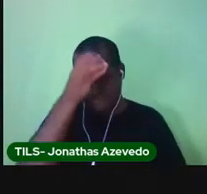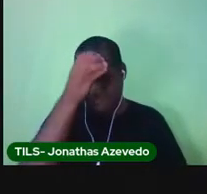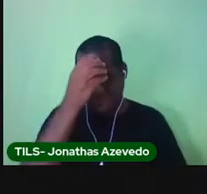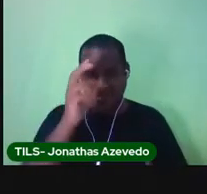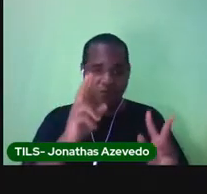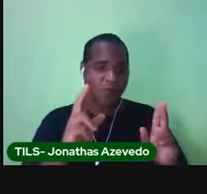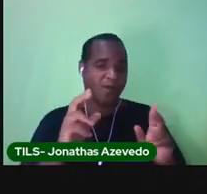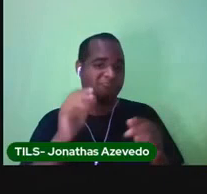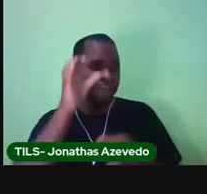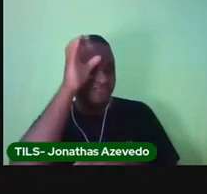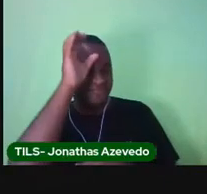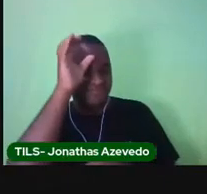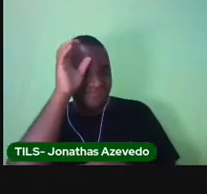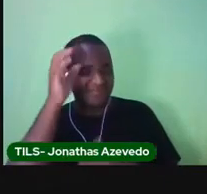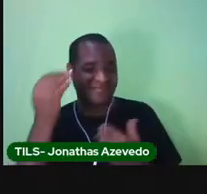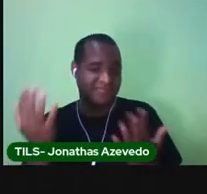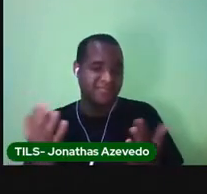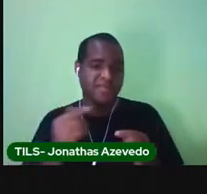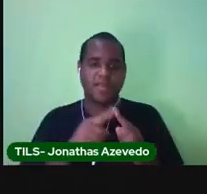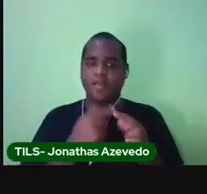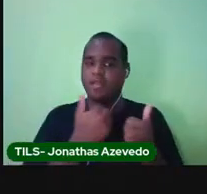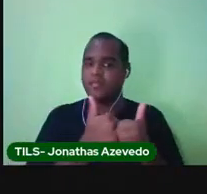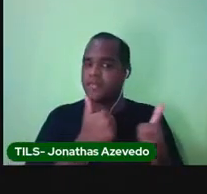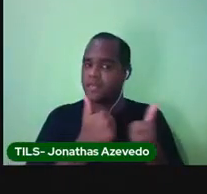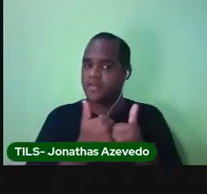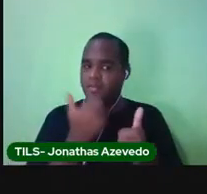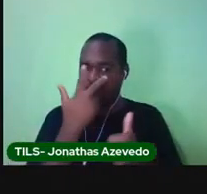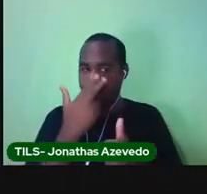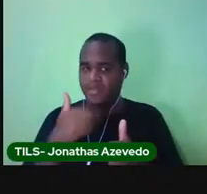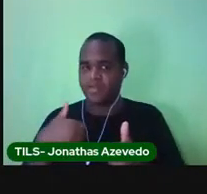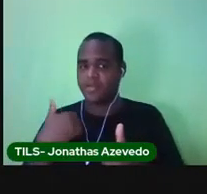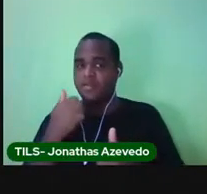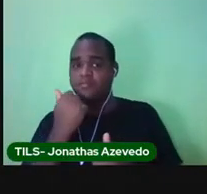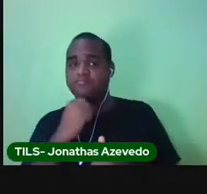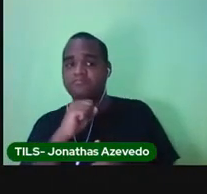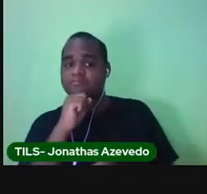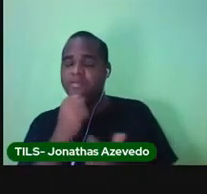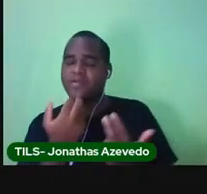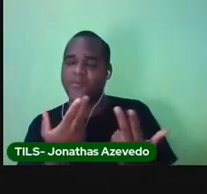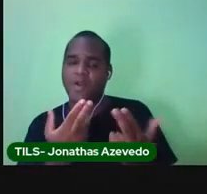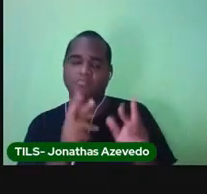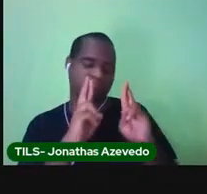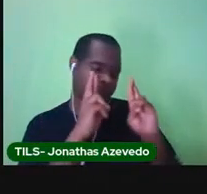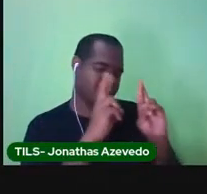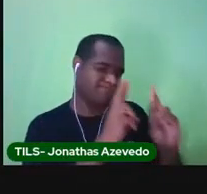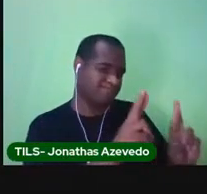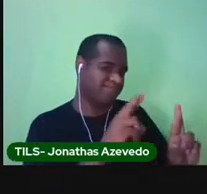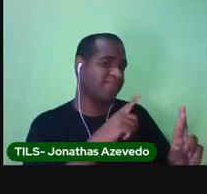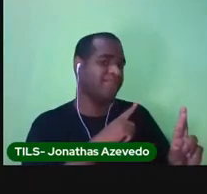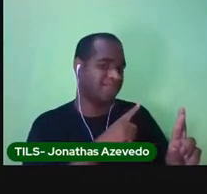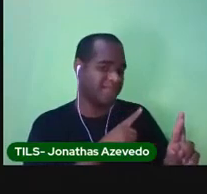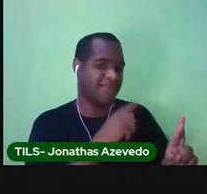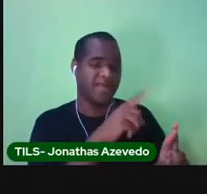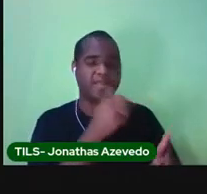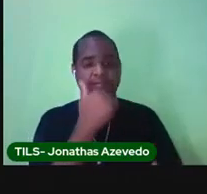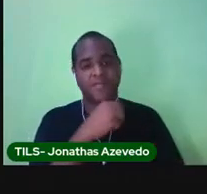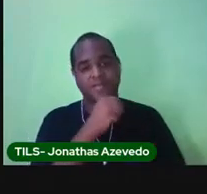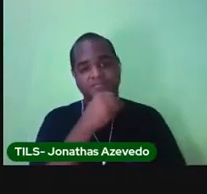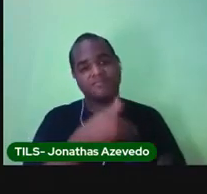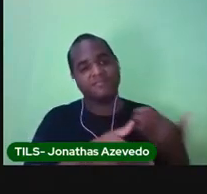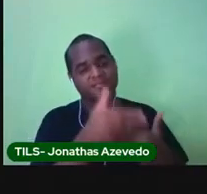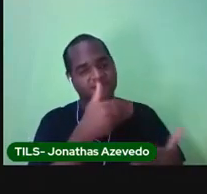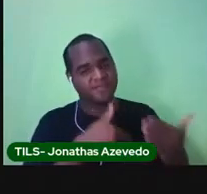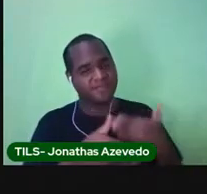tia. Tem aquela vizinha de quase a idade da mamãe que a gente respeita como se fosse a nossa mãe.